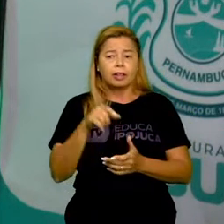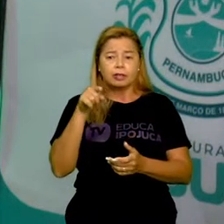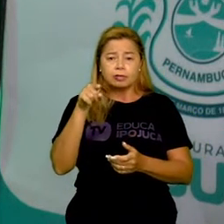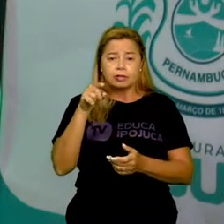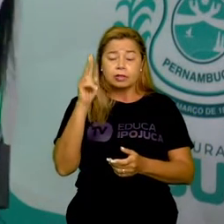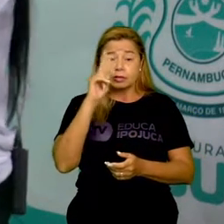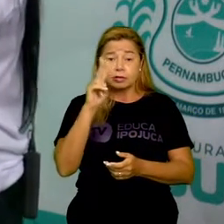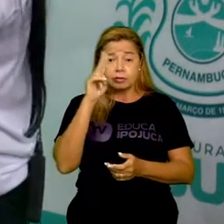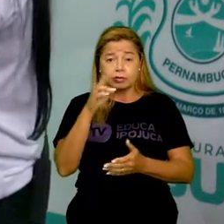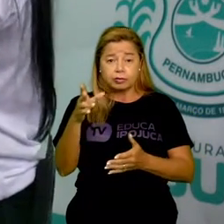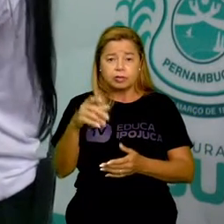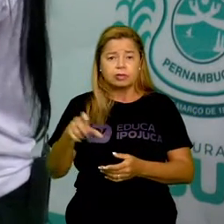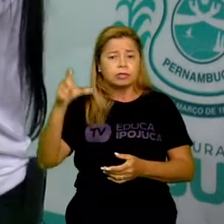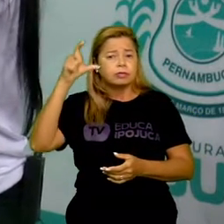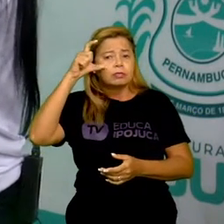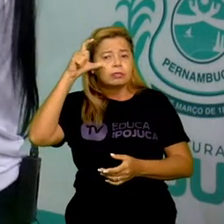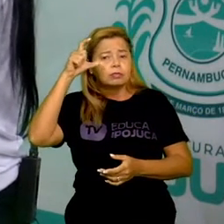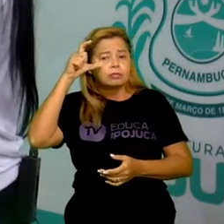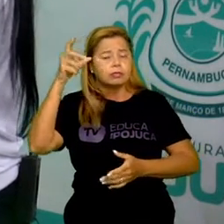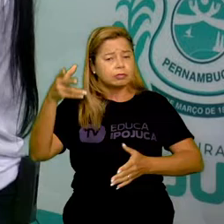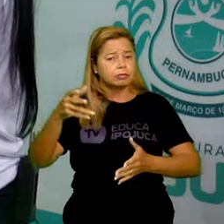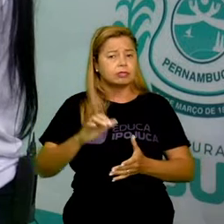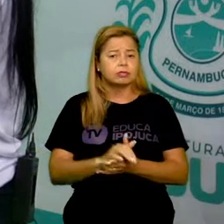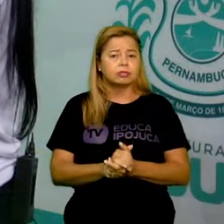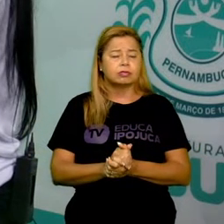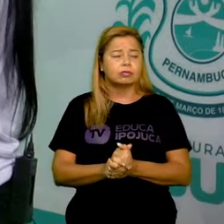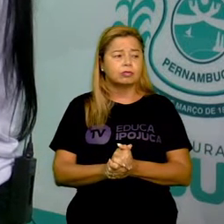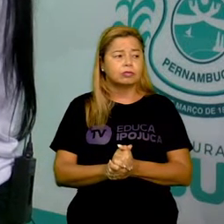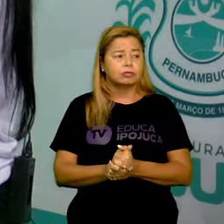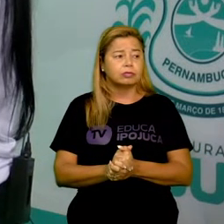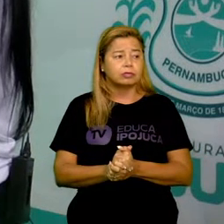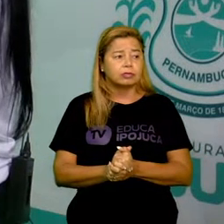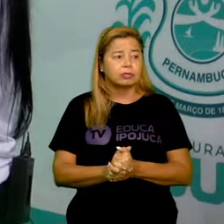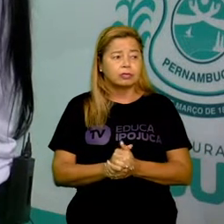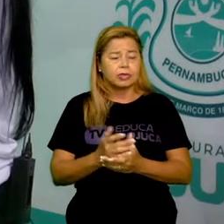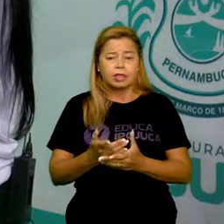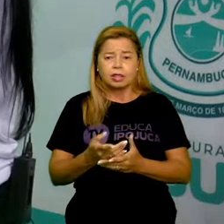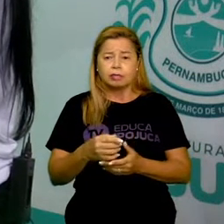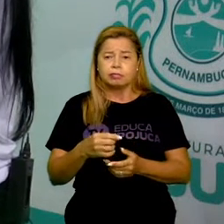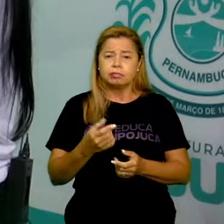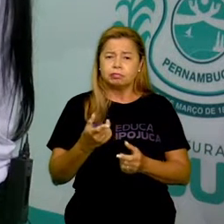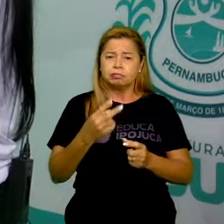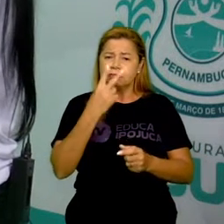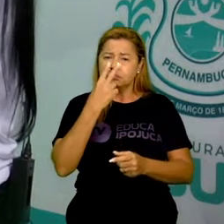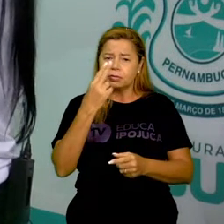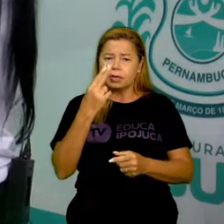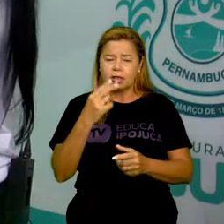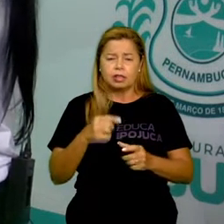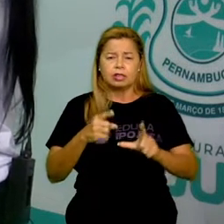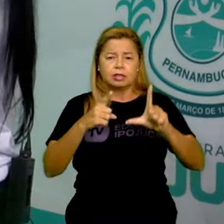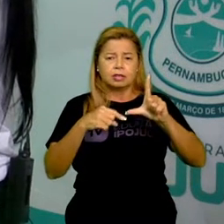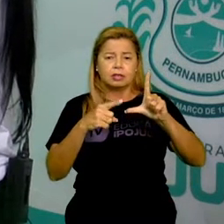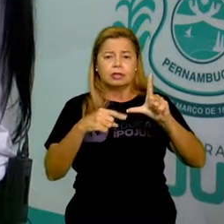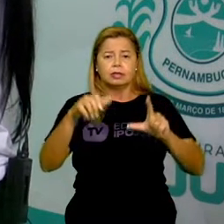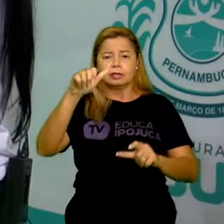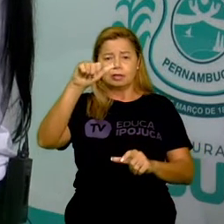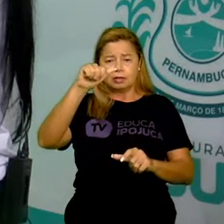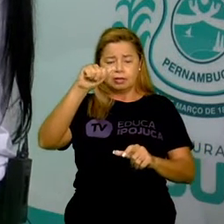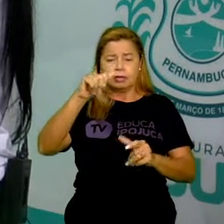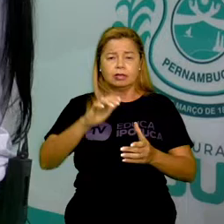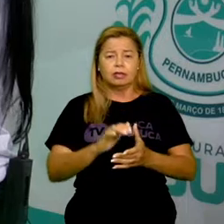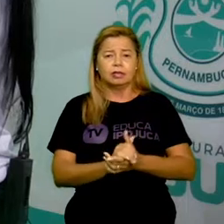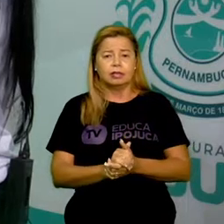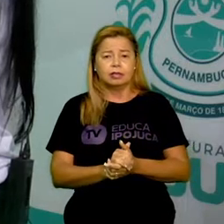na nossa tela? Vemos aí, às vezes parece uma cabeça, uma letra A, as pessoas